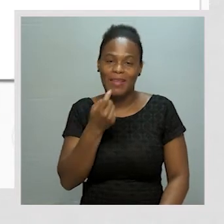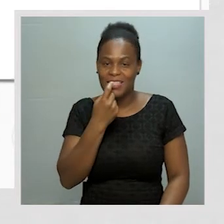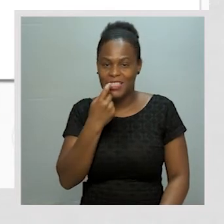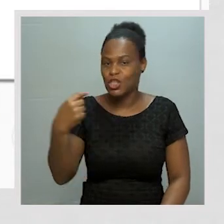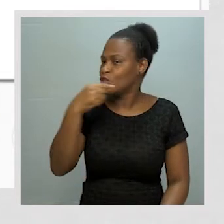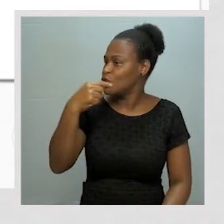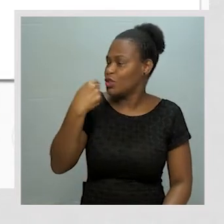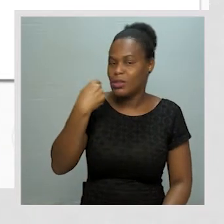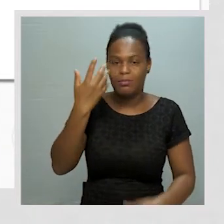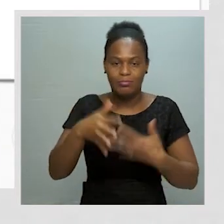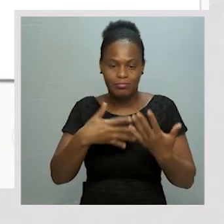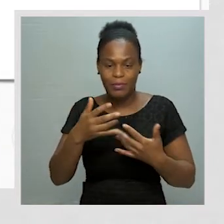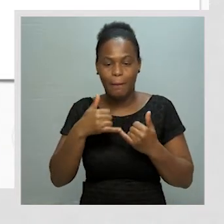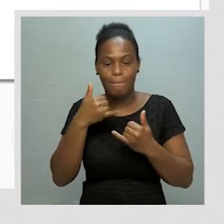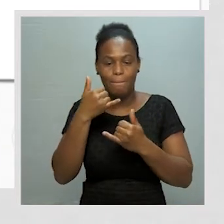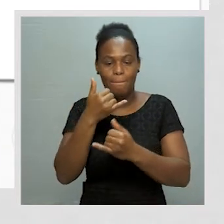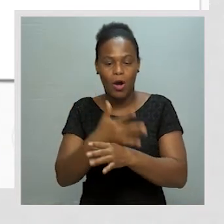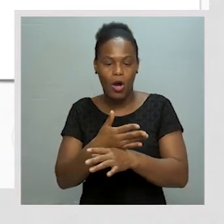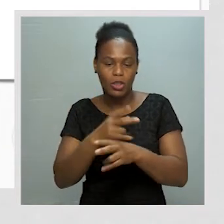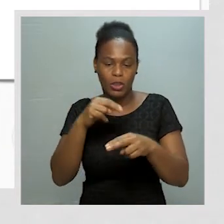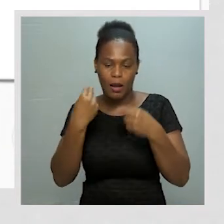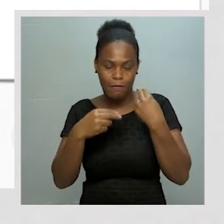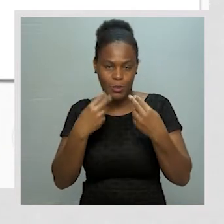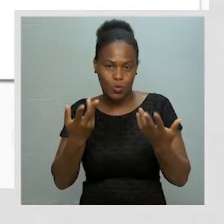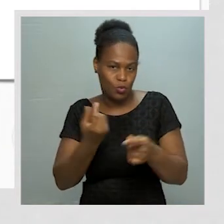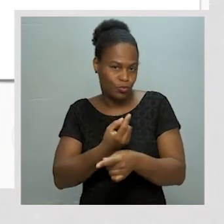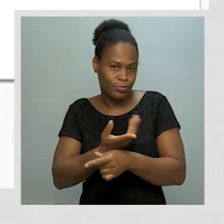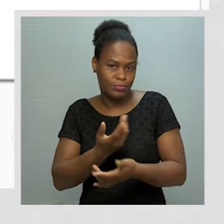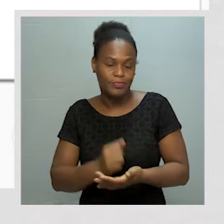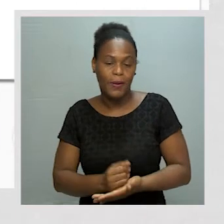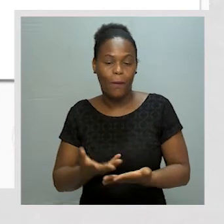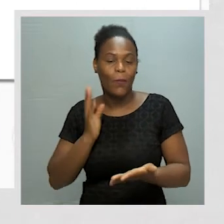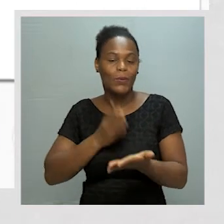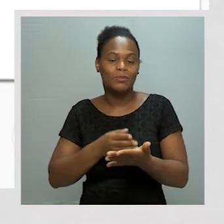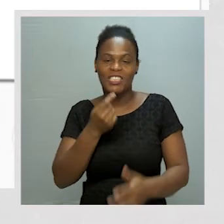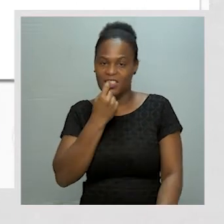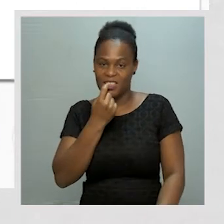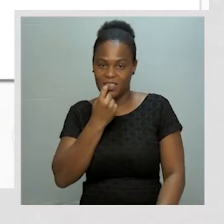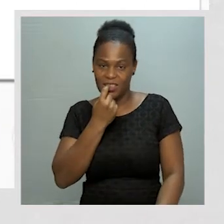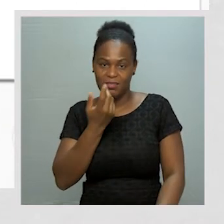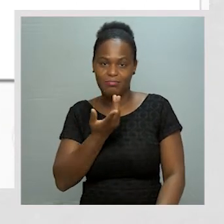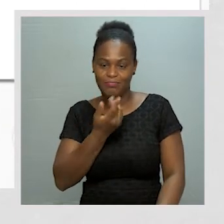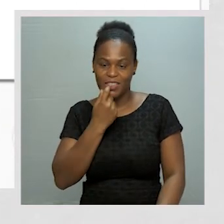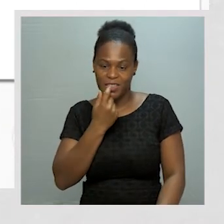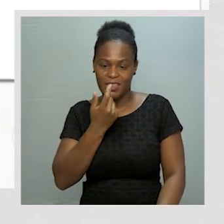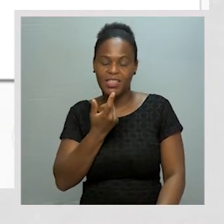Os dentes após as refeições. E por último os dentes